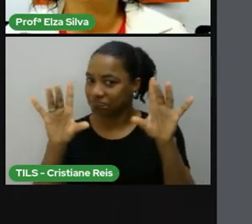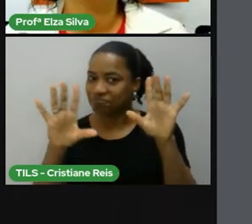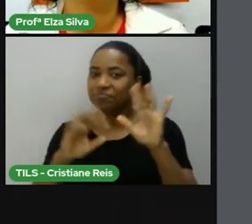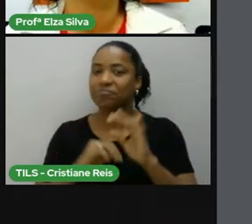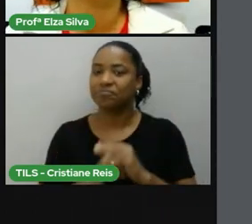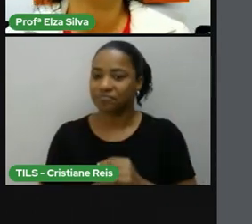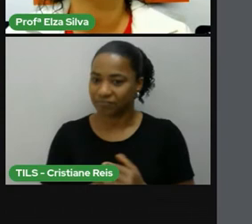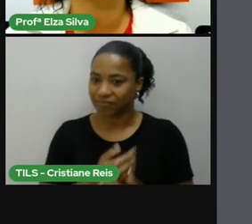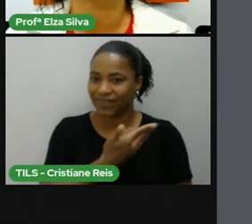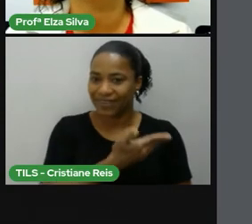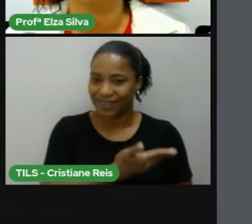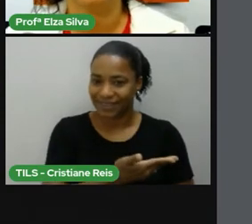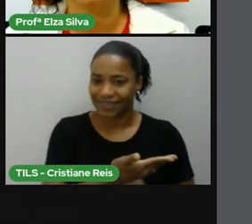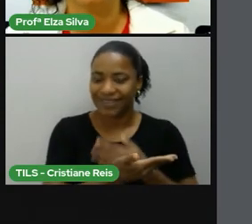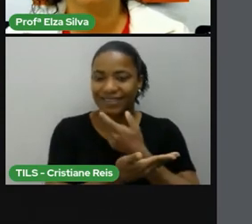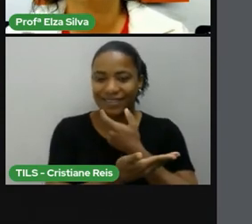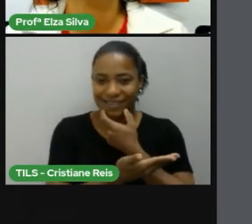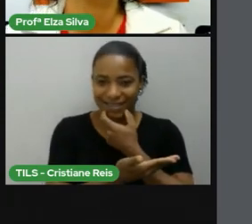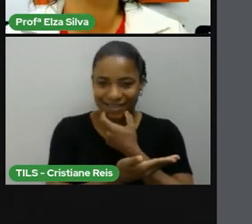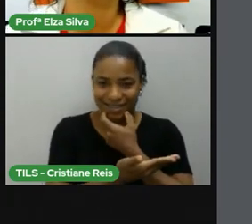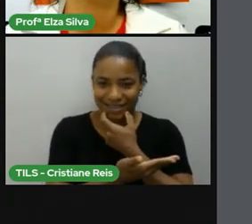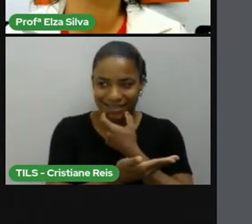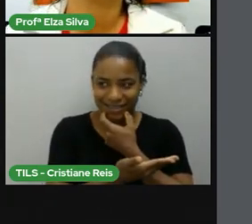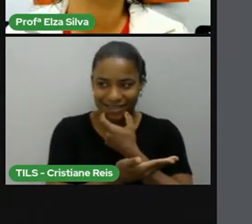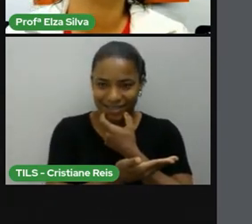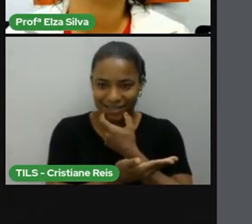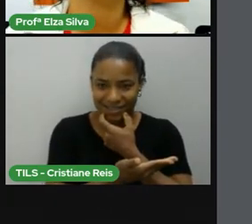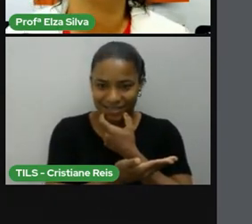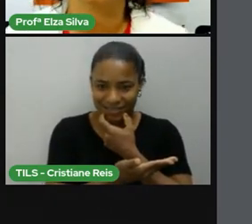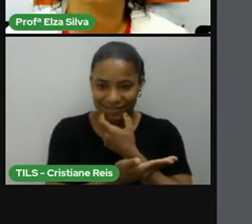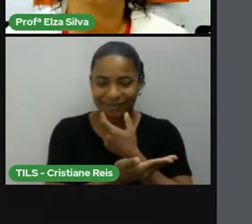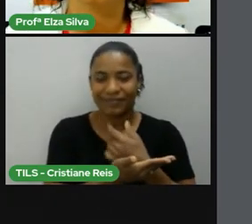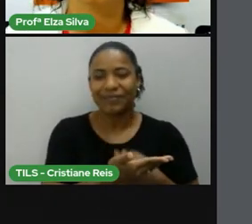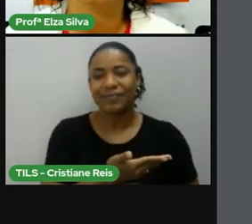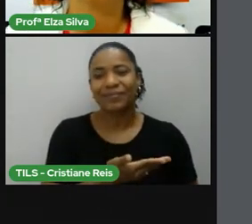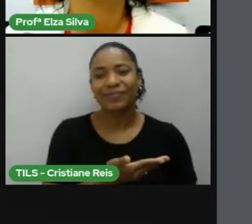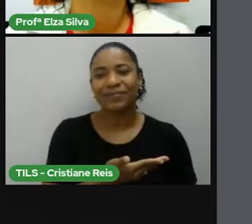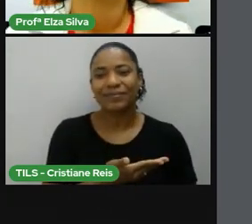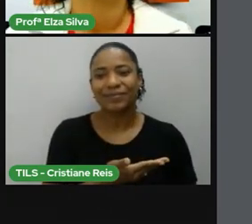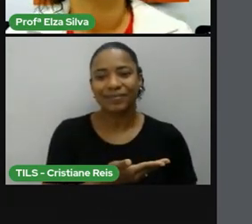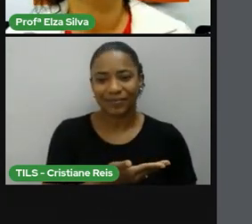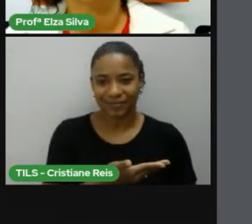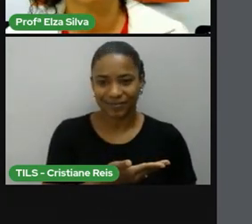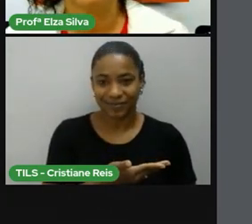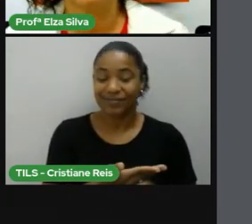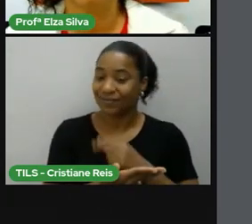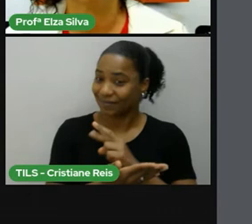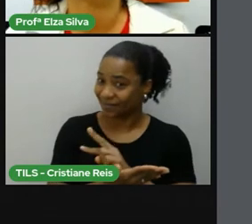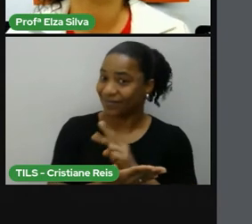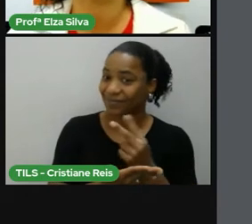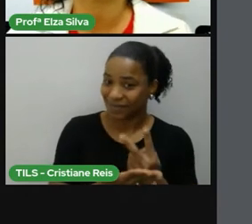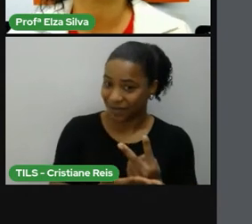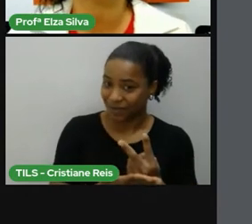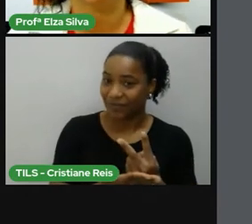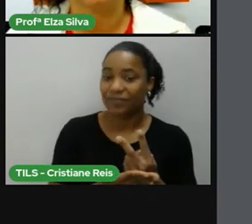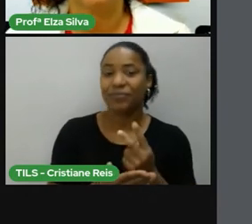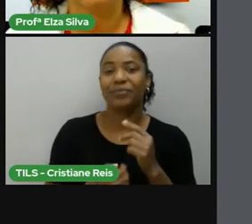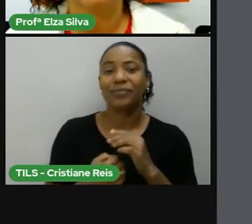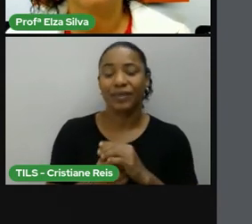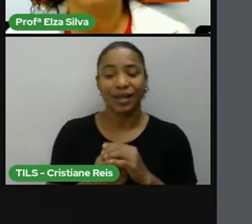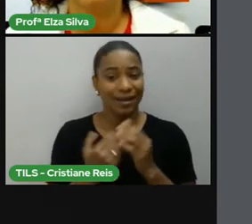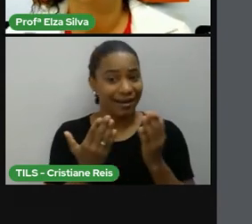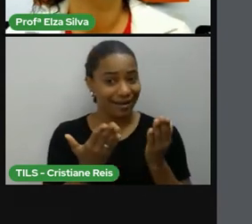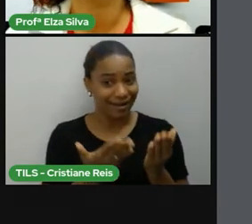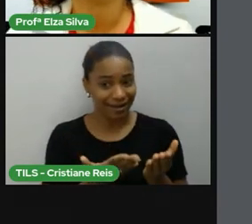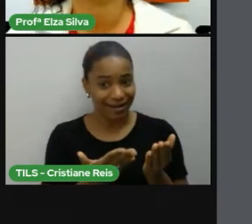particularly black female experience within the black community. Como eu já disse antes, ela se destaca